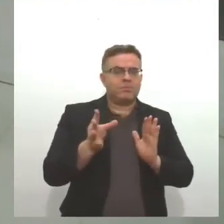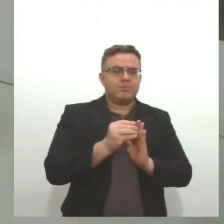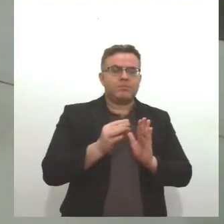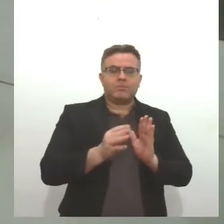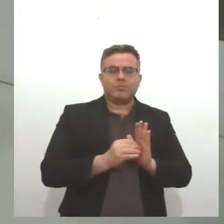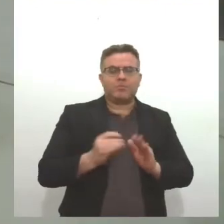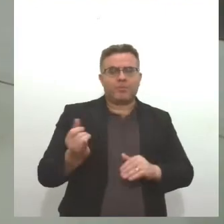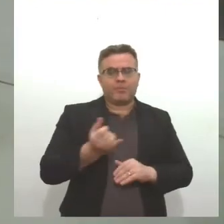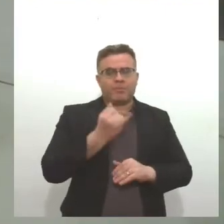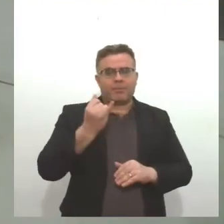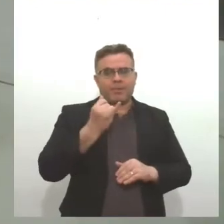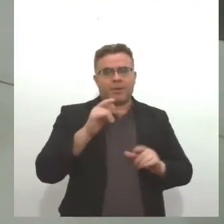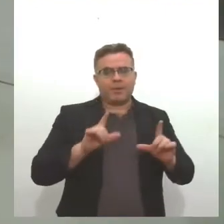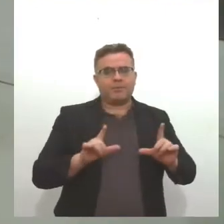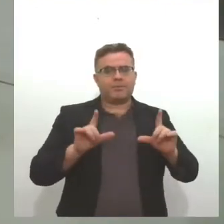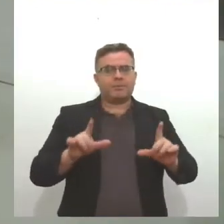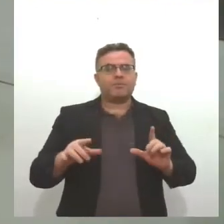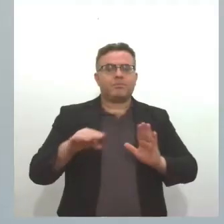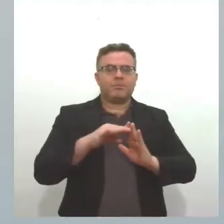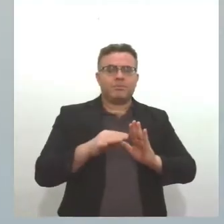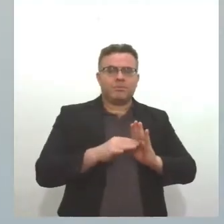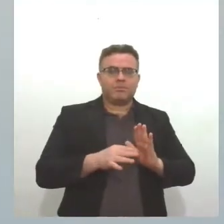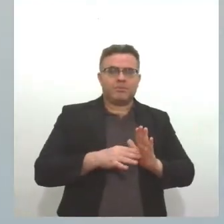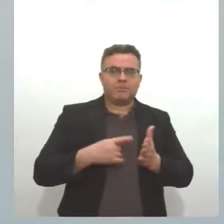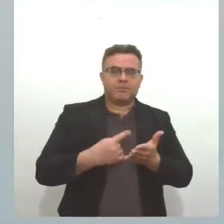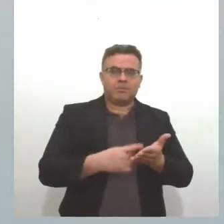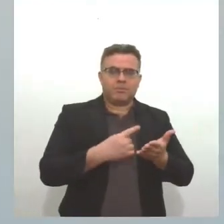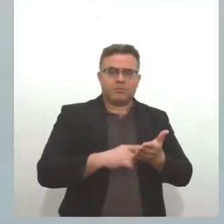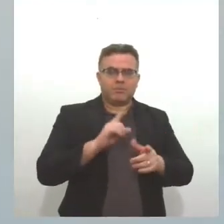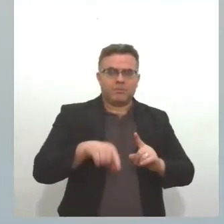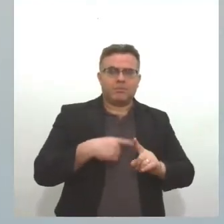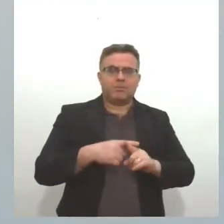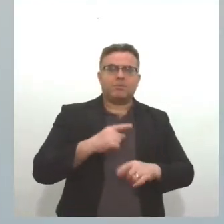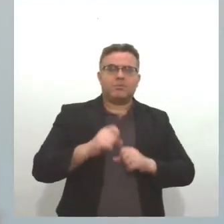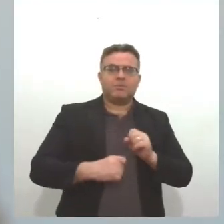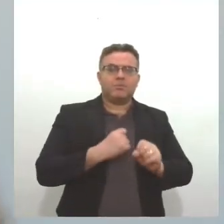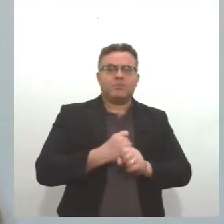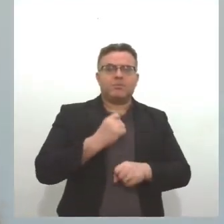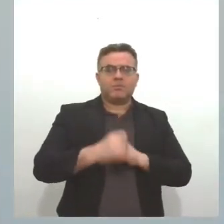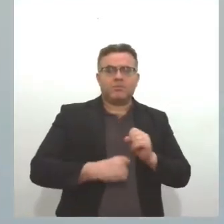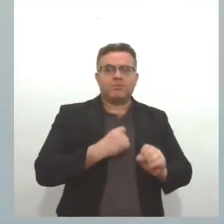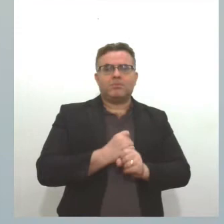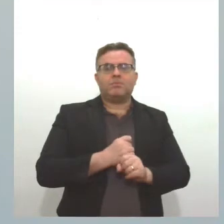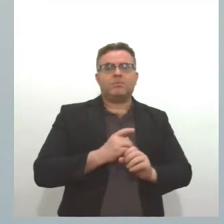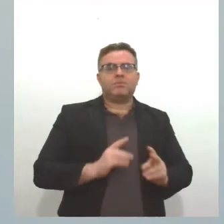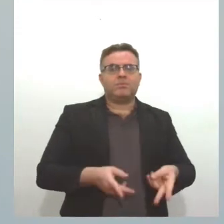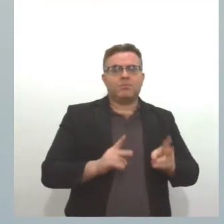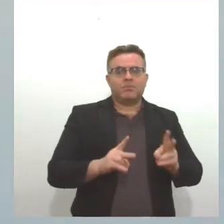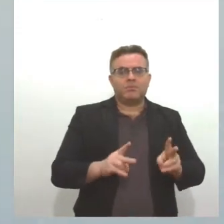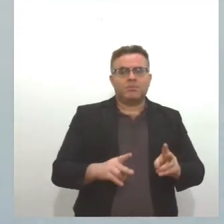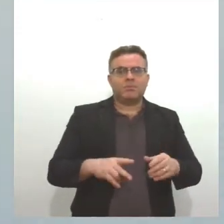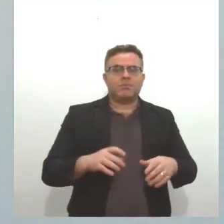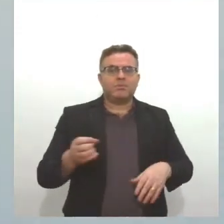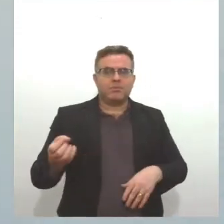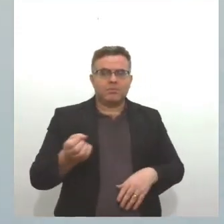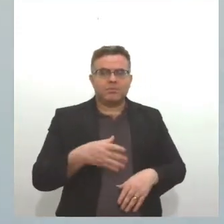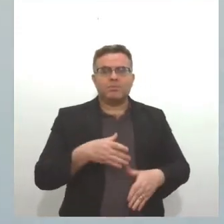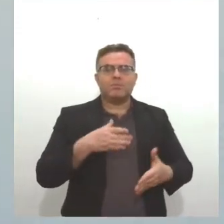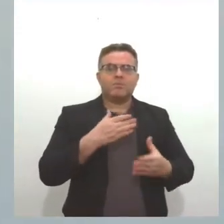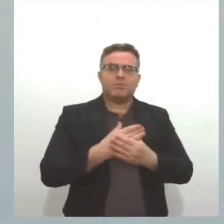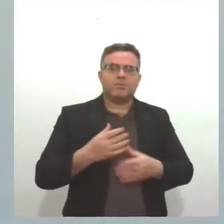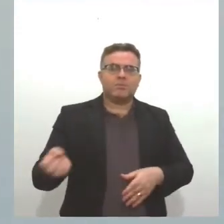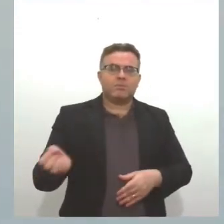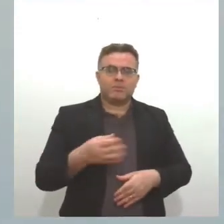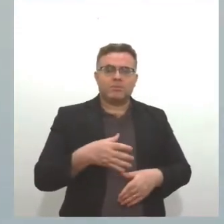importante é que o atestado Corpo de Bombeiros, ele tem que ser revalidado anualmente. Todo ano tem que ser dada uma nova entrada e atualizar,